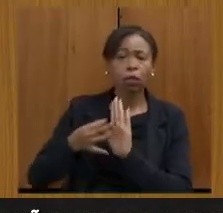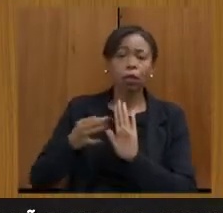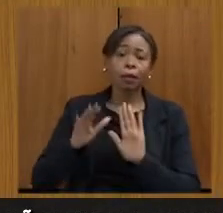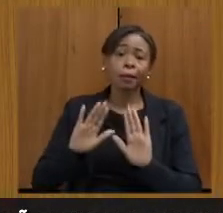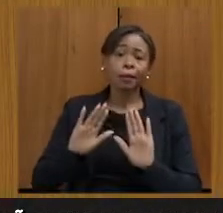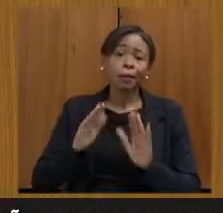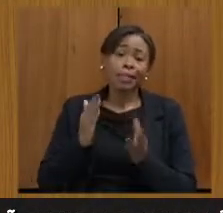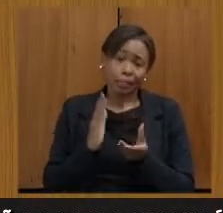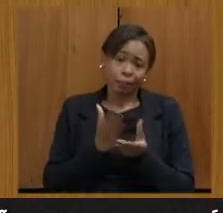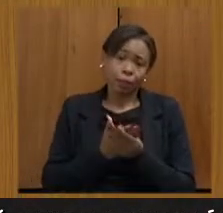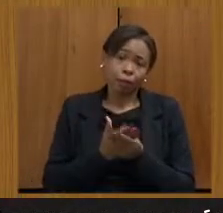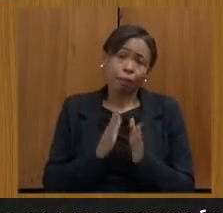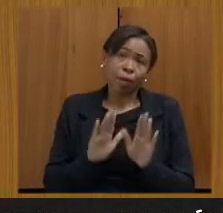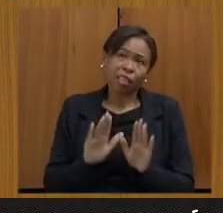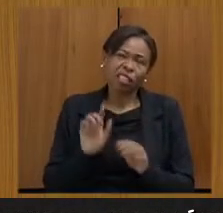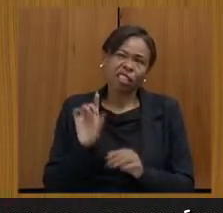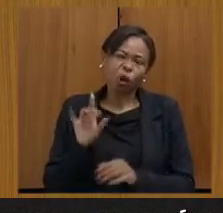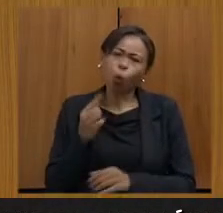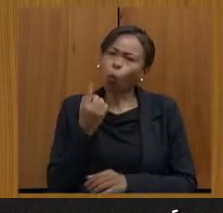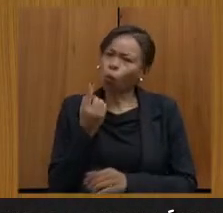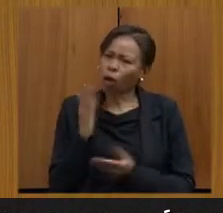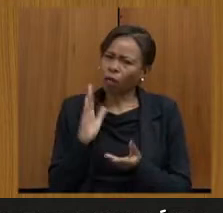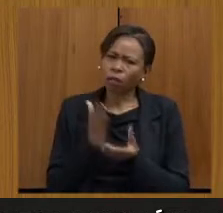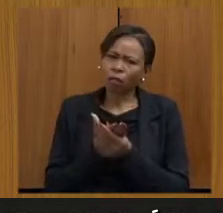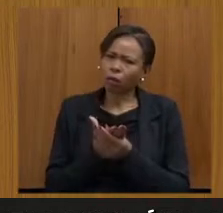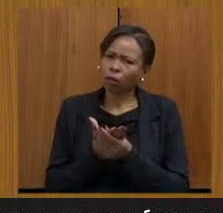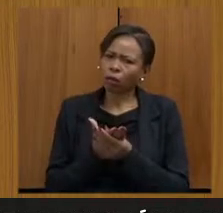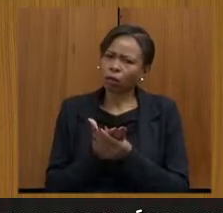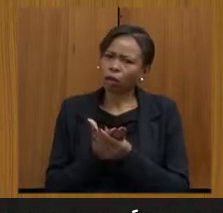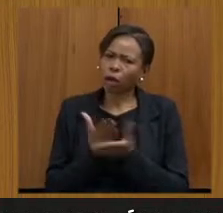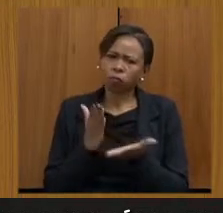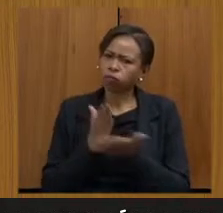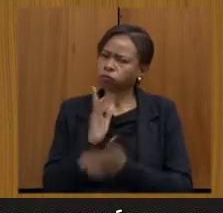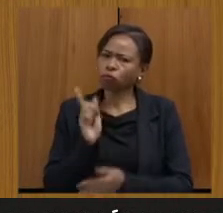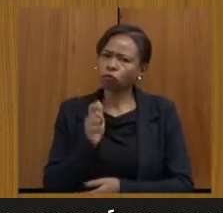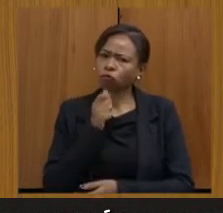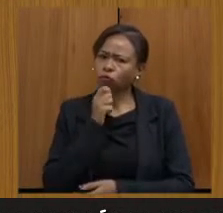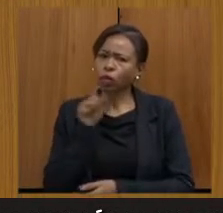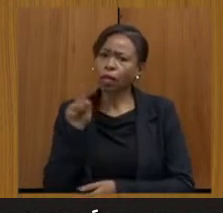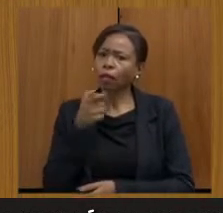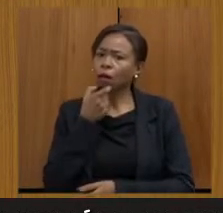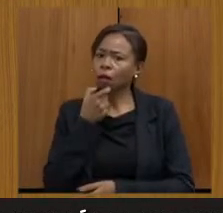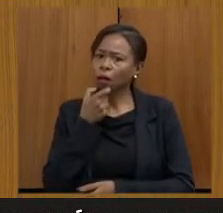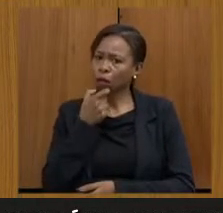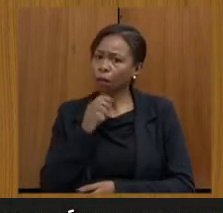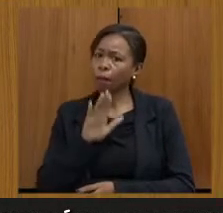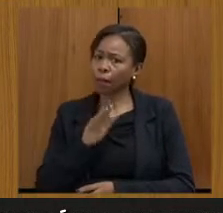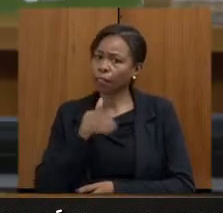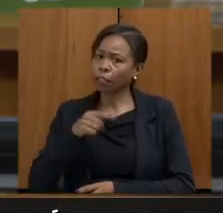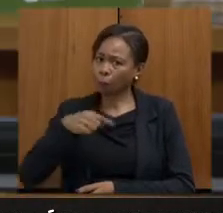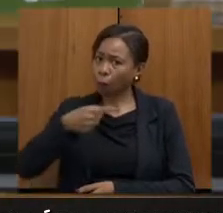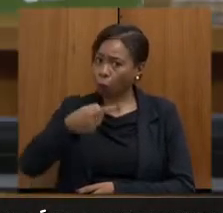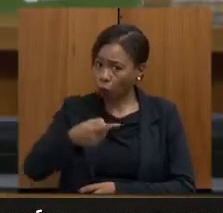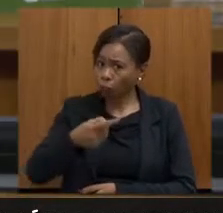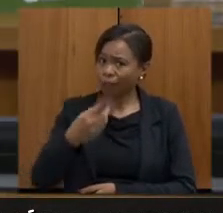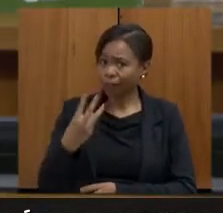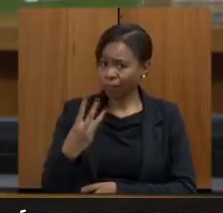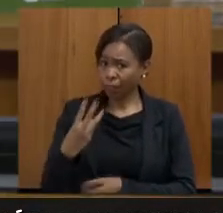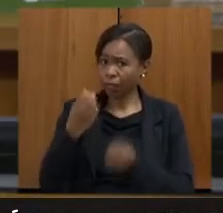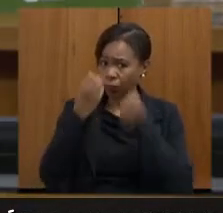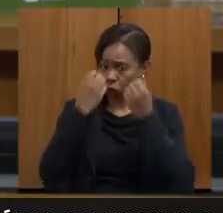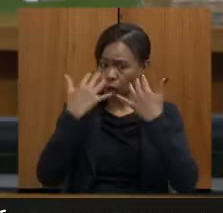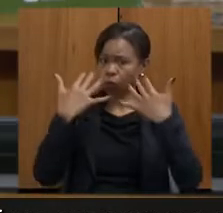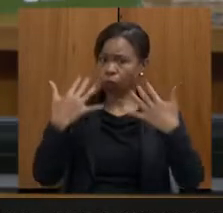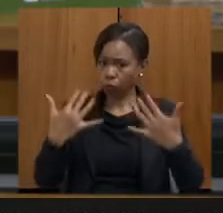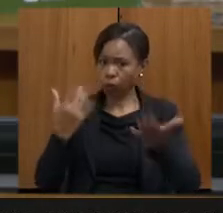ganhou essa ação ainda, ela está sendo avaliada, mas vamos fazer três audiências públicas, que estão sendo marcadas pelo